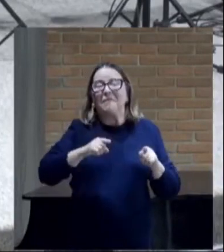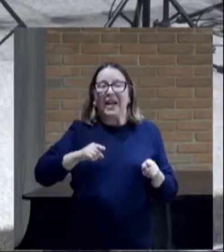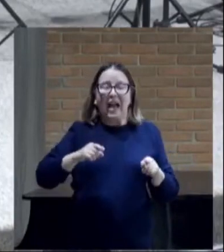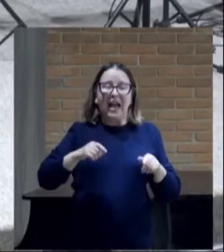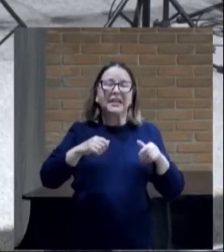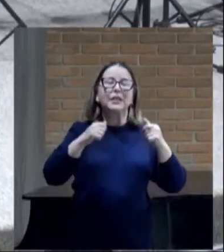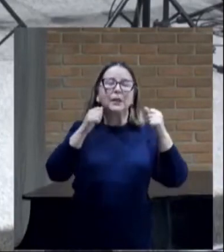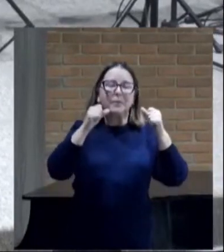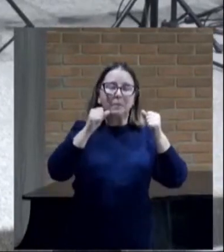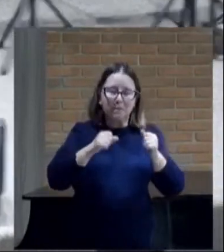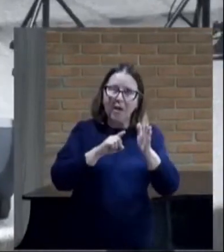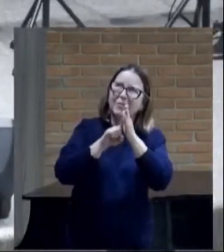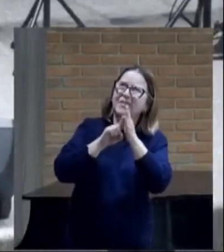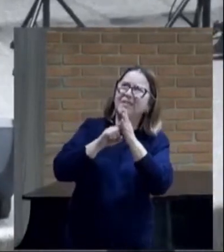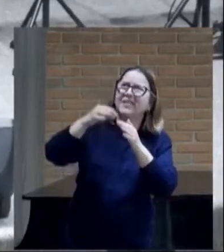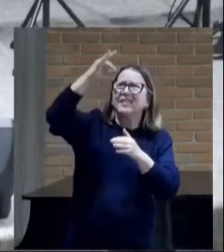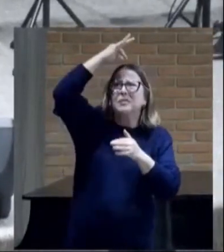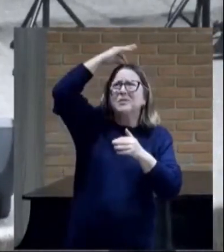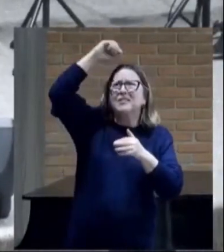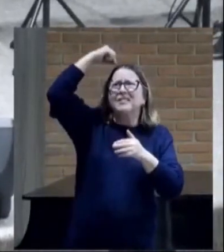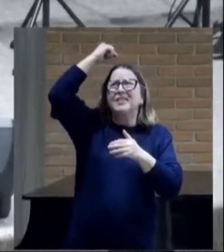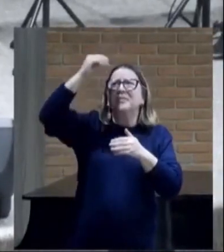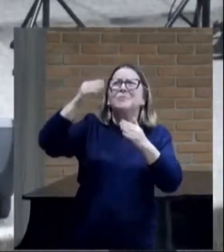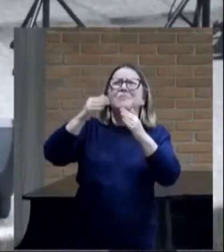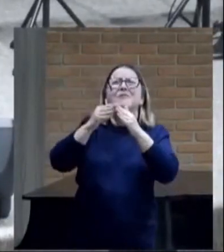espírito santo o que se quer dizer com isso